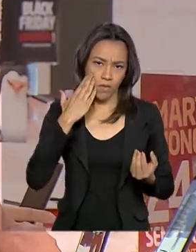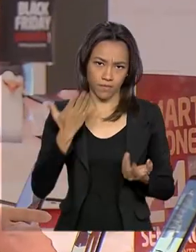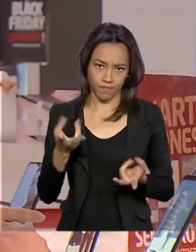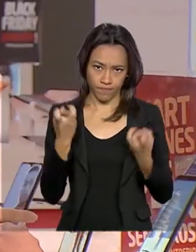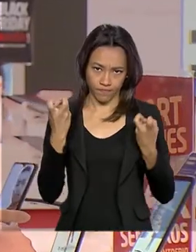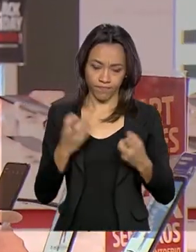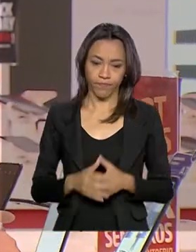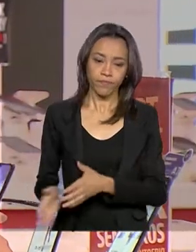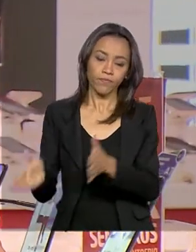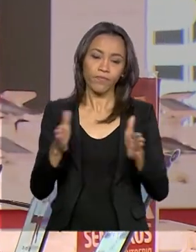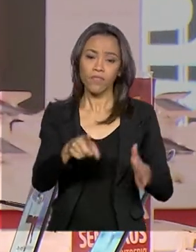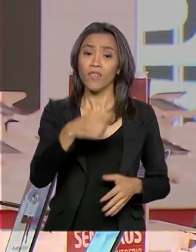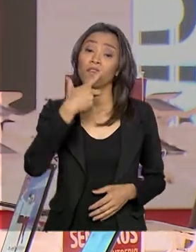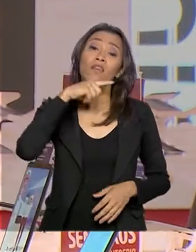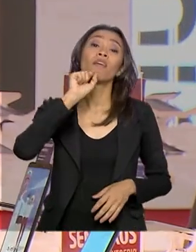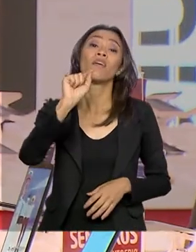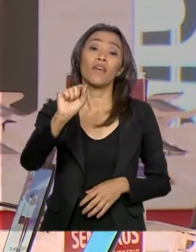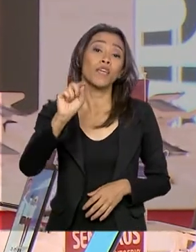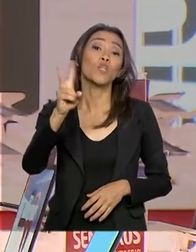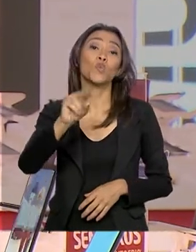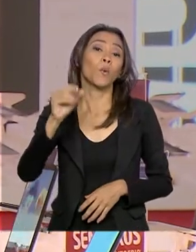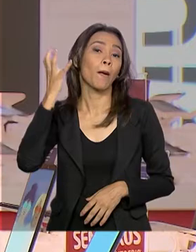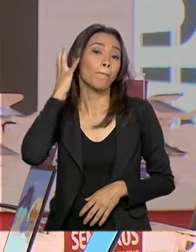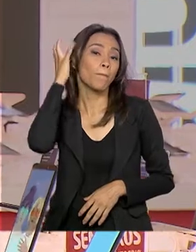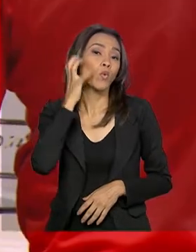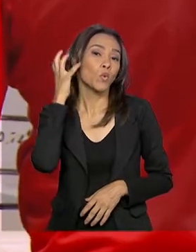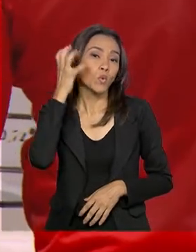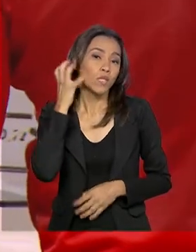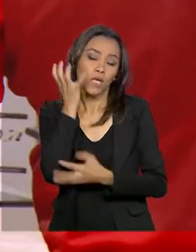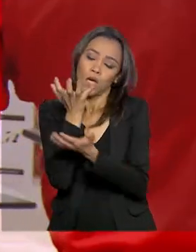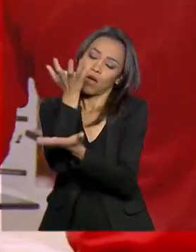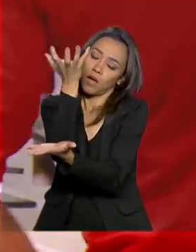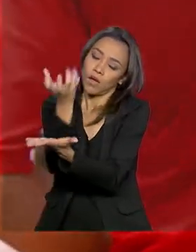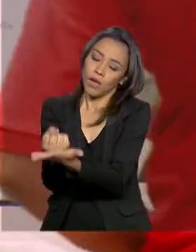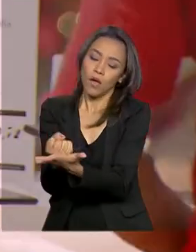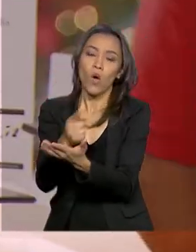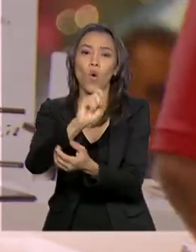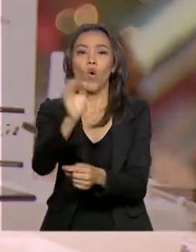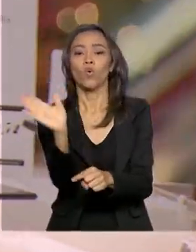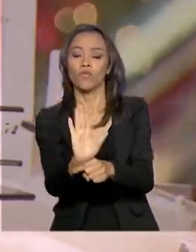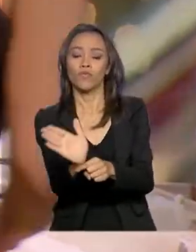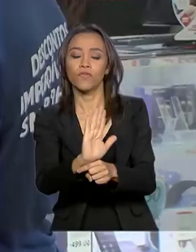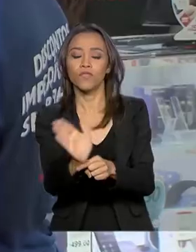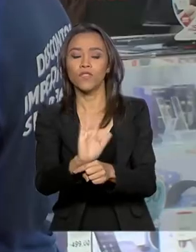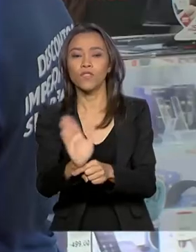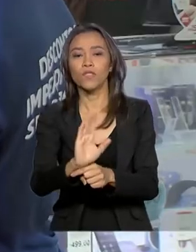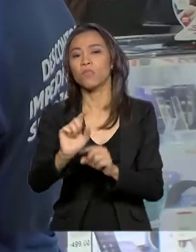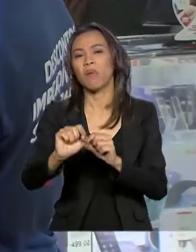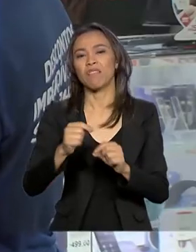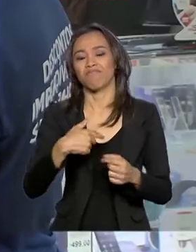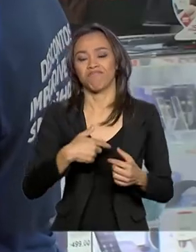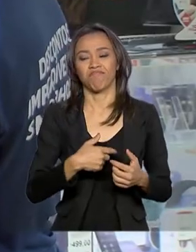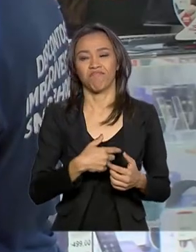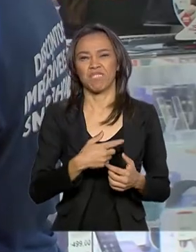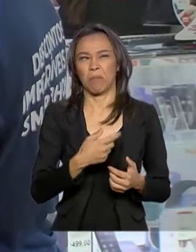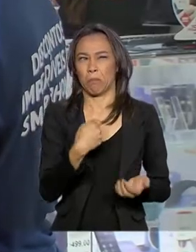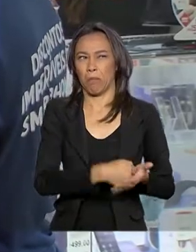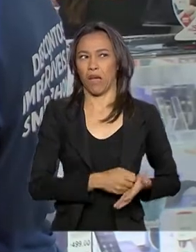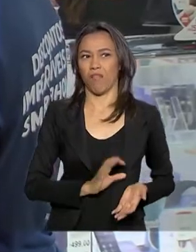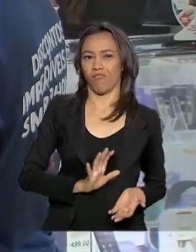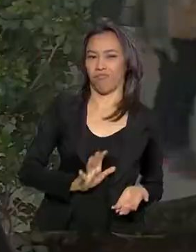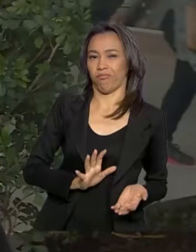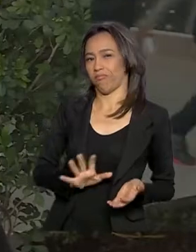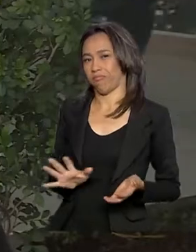Quem é que nunca baixou uma música ou assistiu um seriado pelo celular para não ter que pagar por um serviço